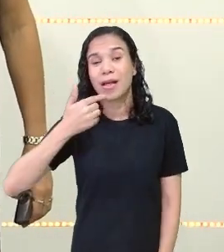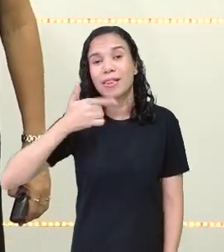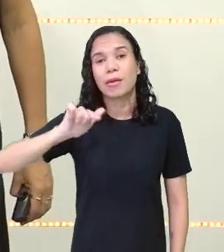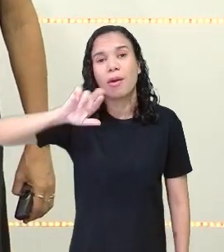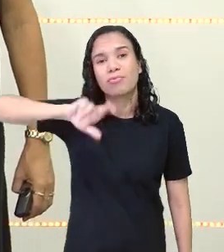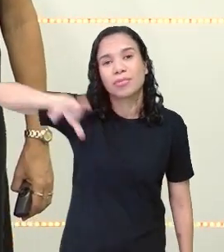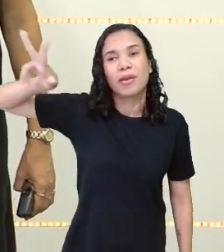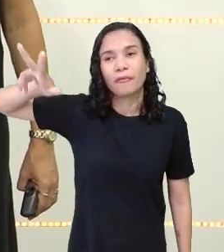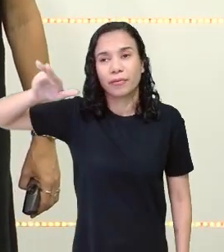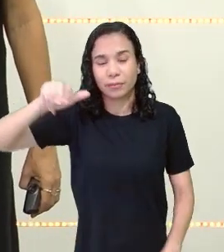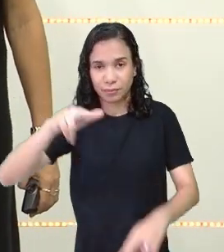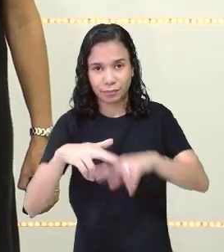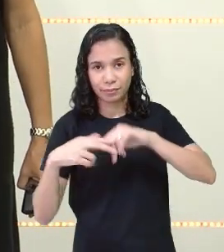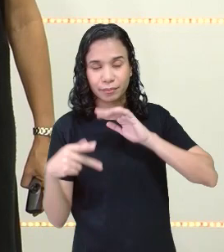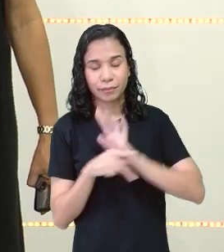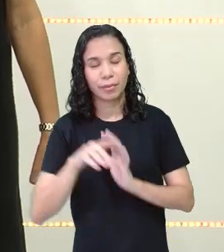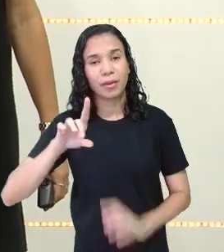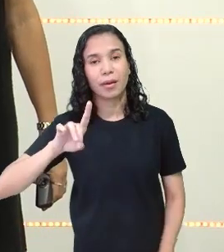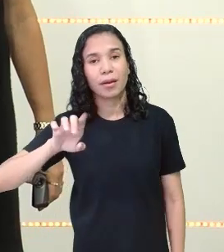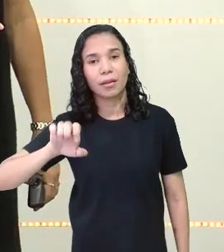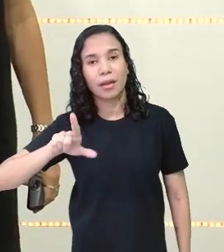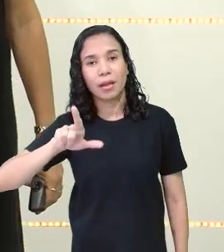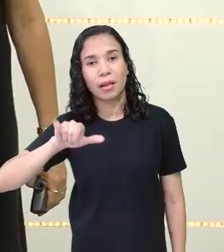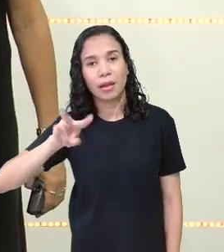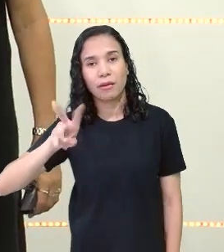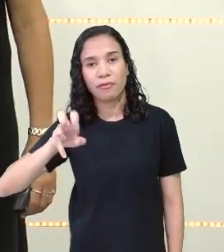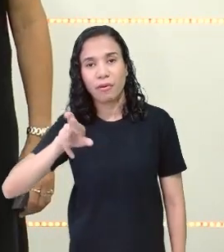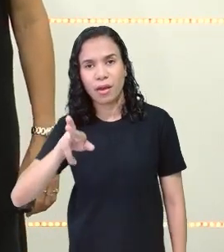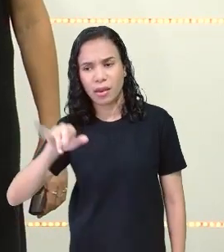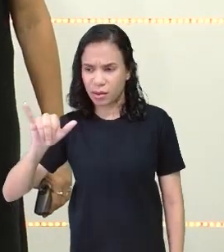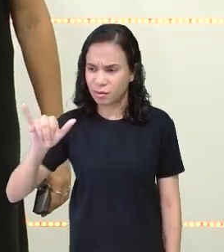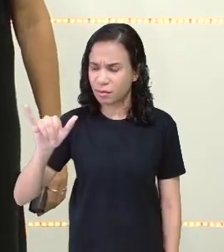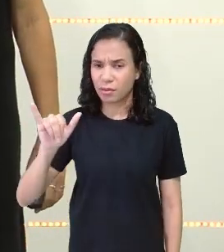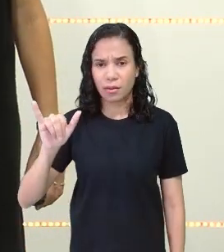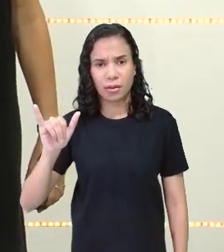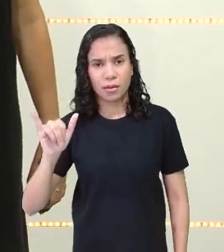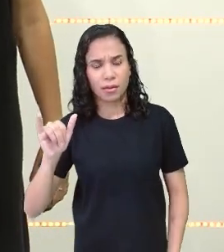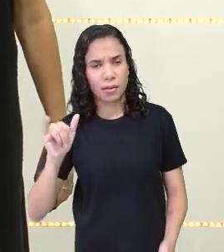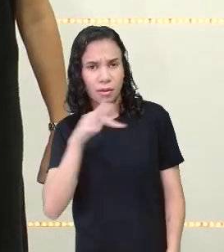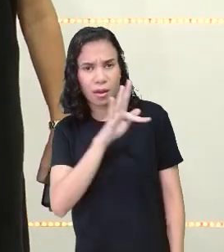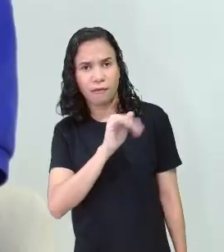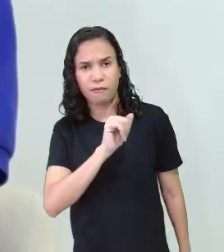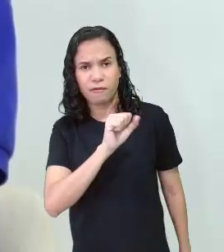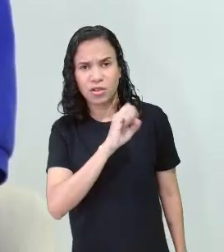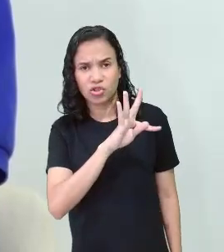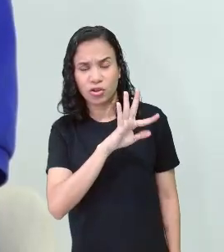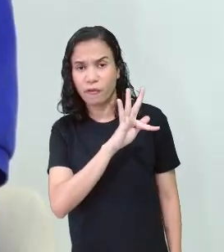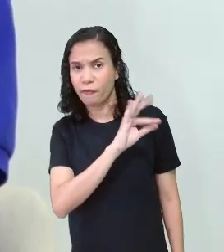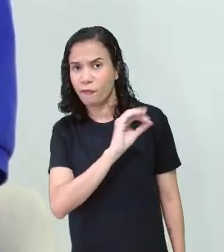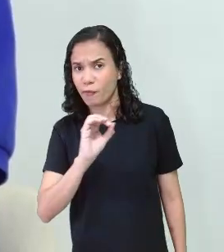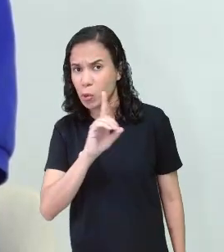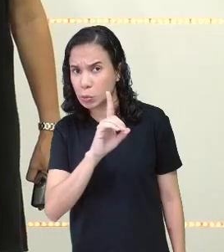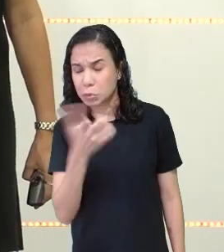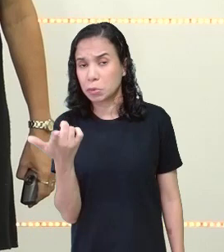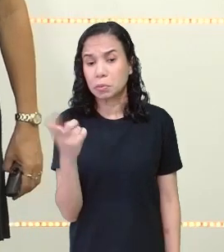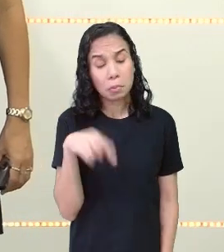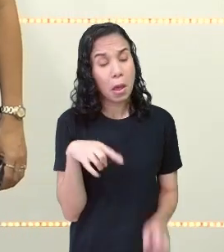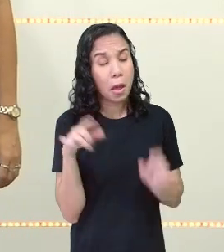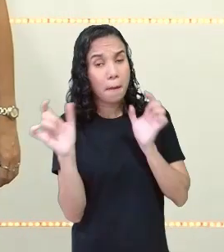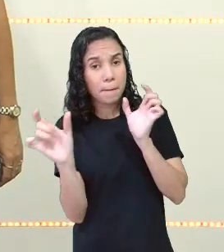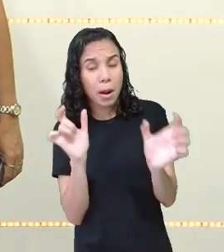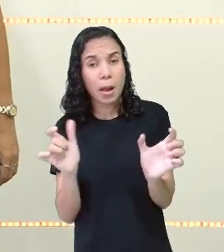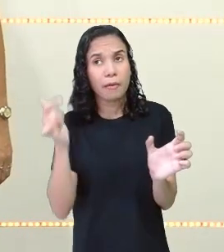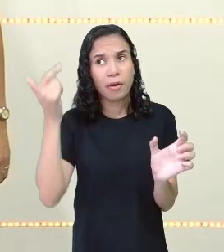Não é? Delivery. Nós vemos muito isso no posto. Delivery. Fast food. Fast food. Não é? São